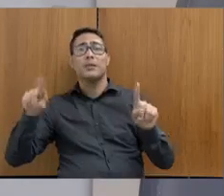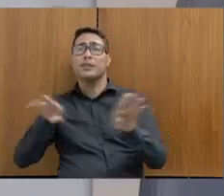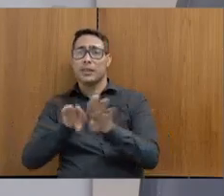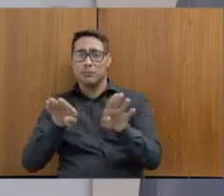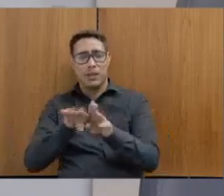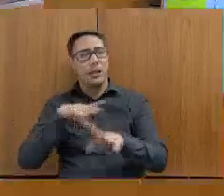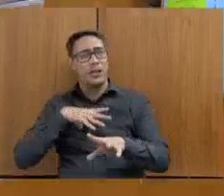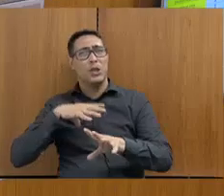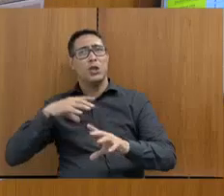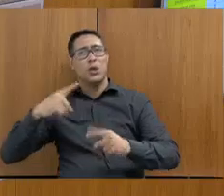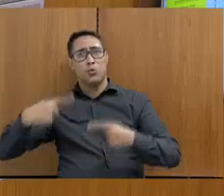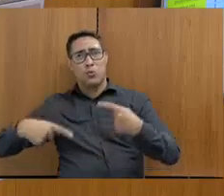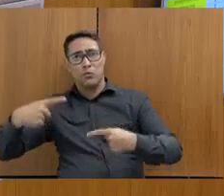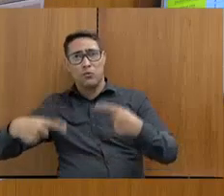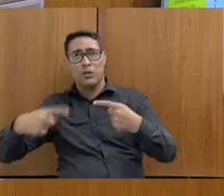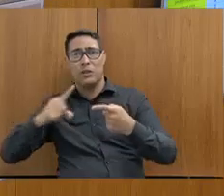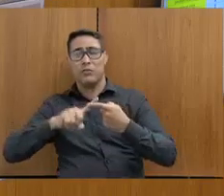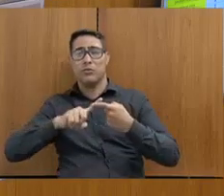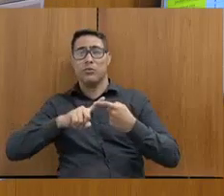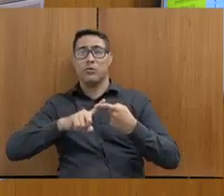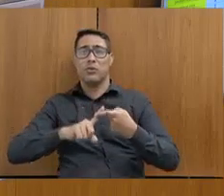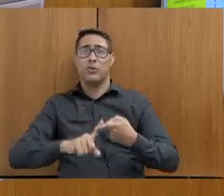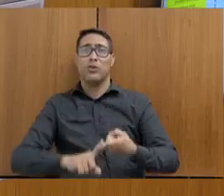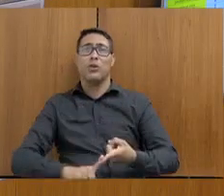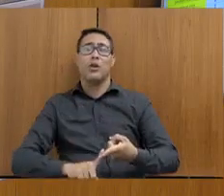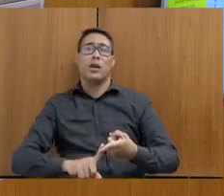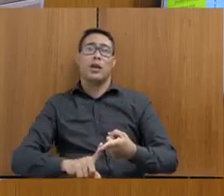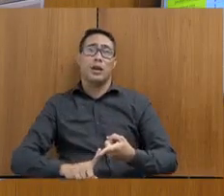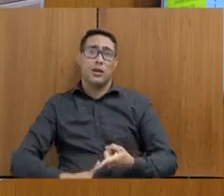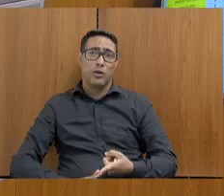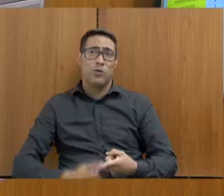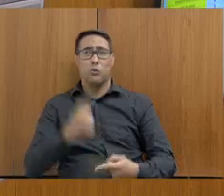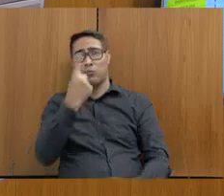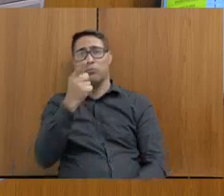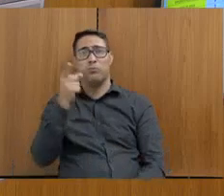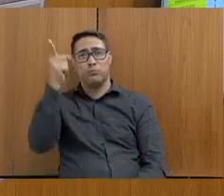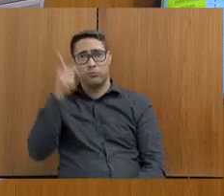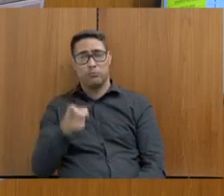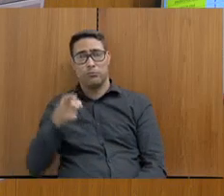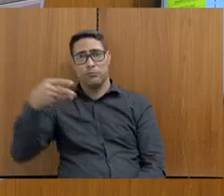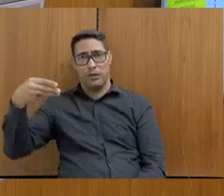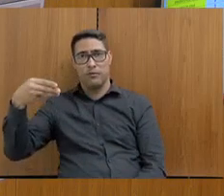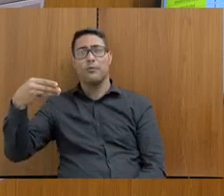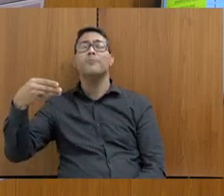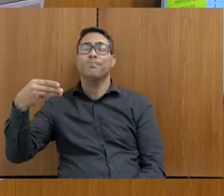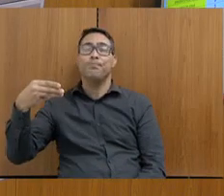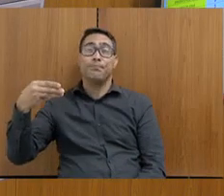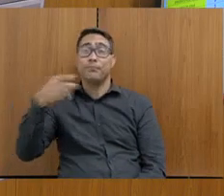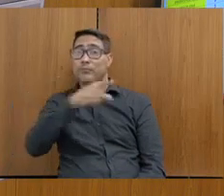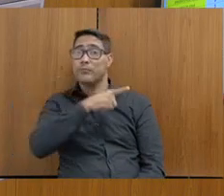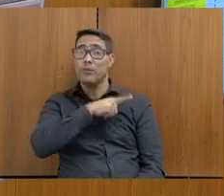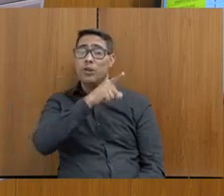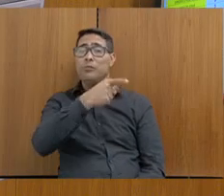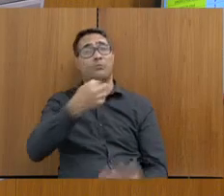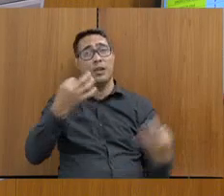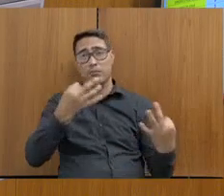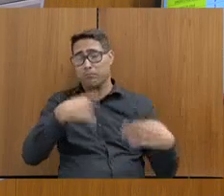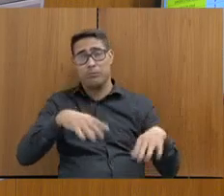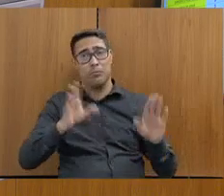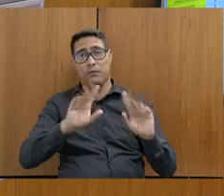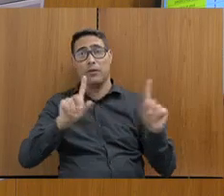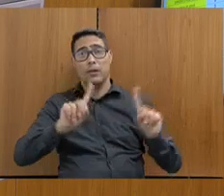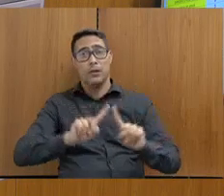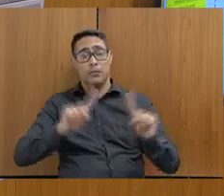conflitos, rebeliões... Os deputados, isso é um terço do preso convencional. acho que, não sendo perfeito, mas me parece que